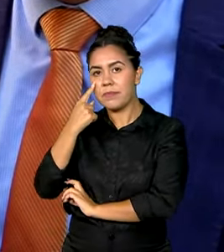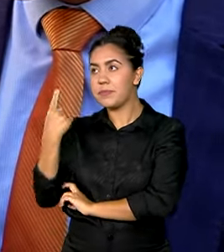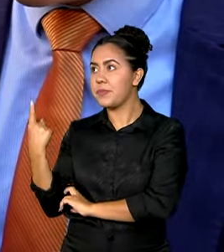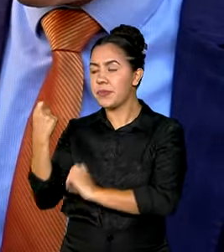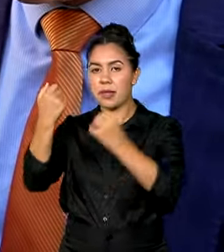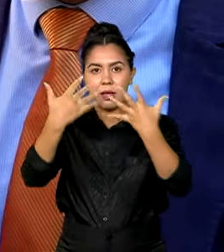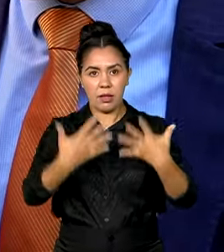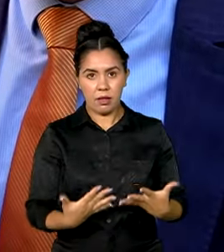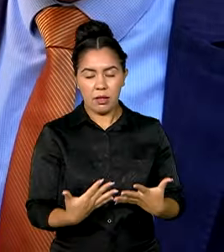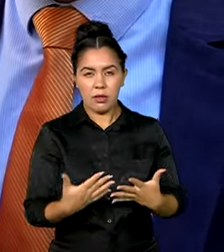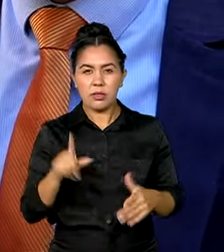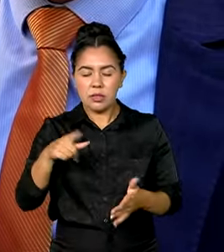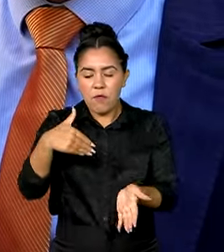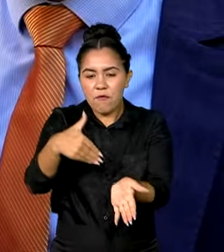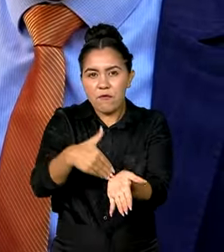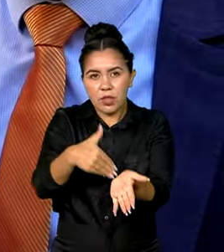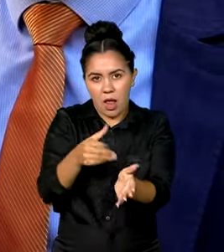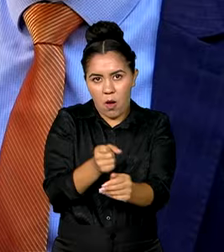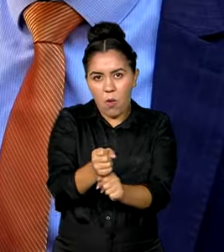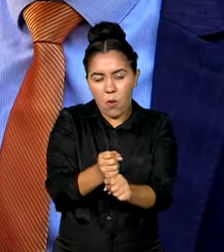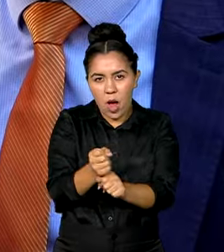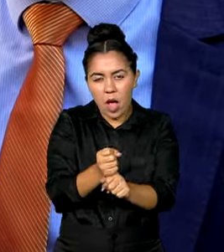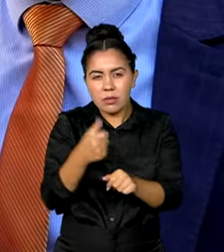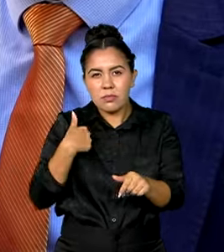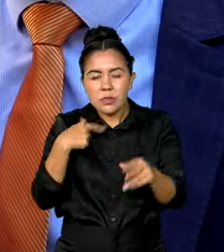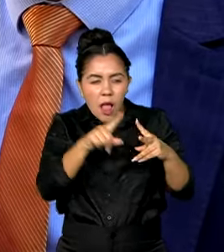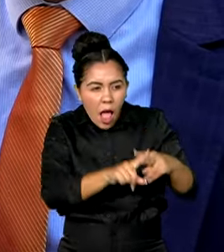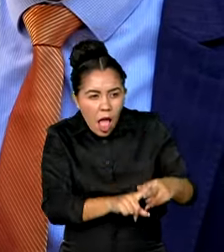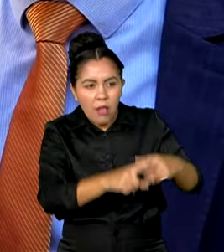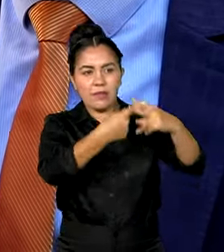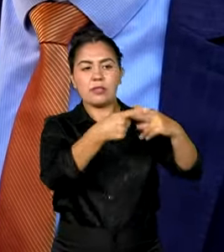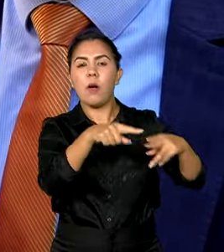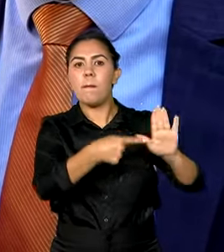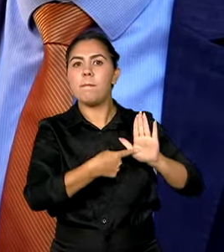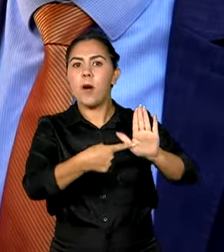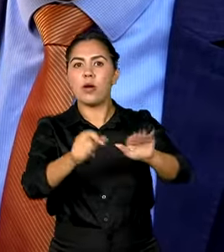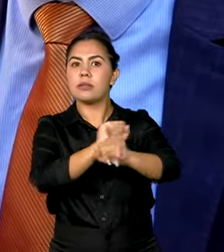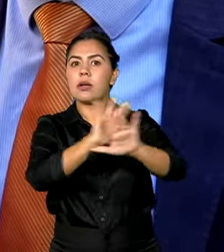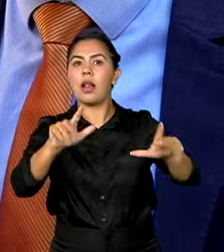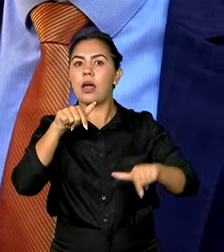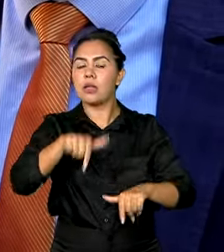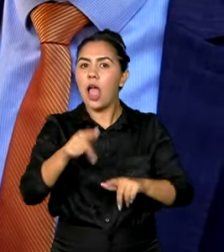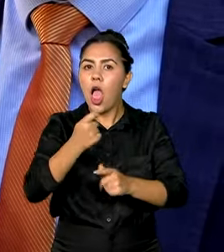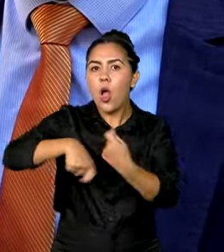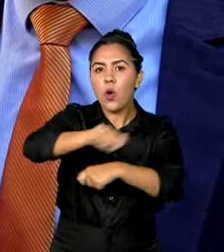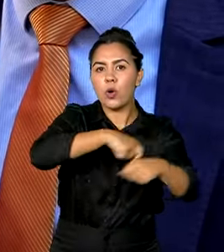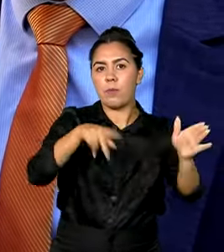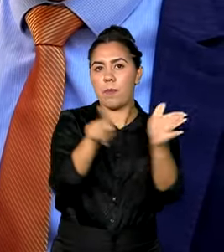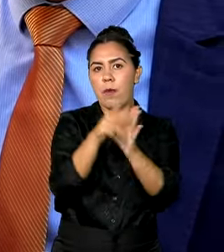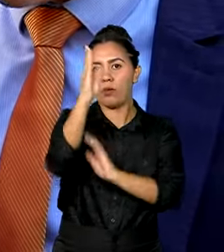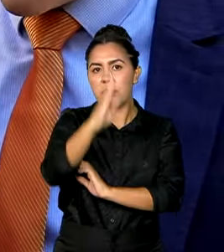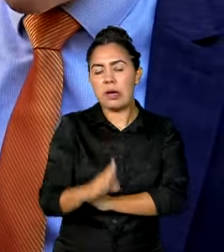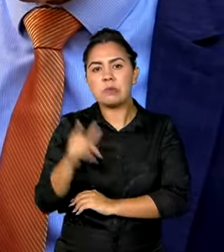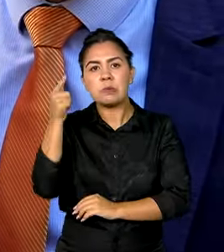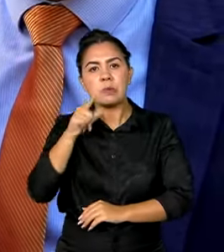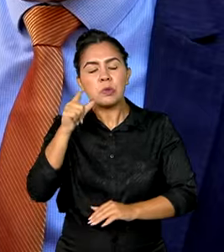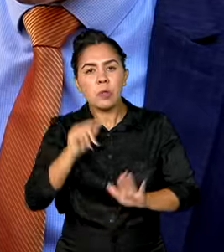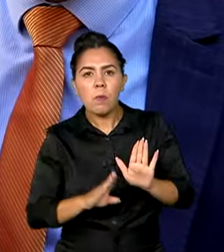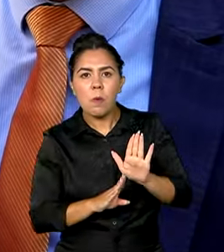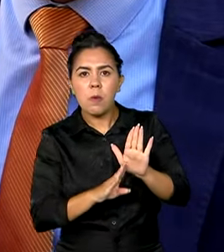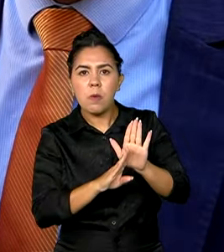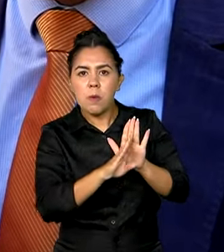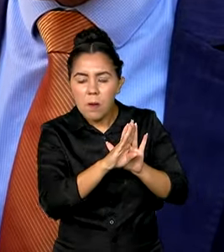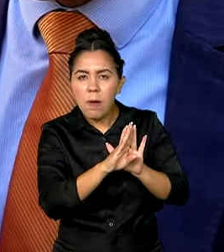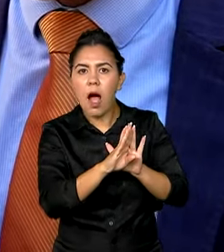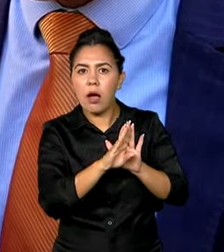já no fim do ano, que demonstra que a economia brasileira está crescendo com uma inflação relativamente controlada,